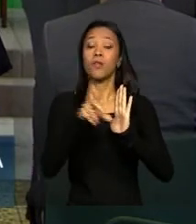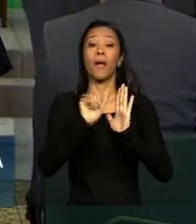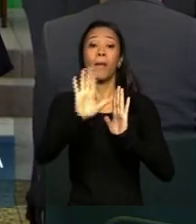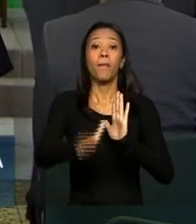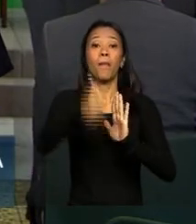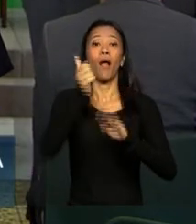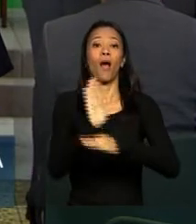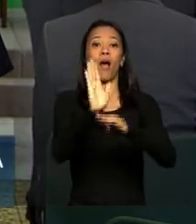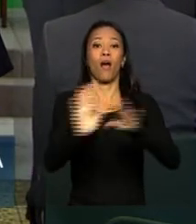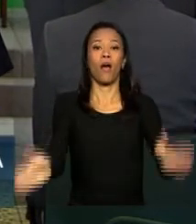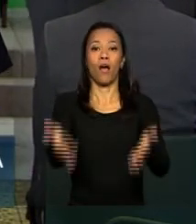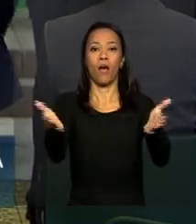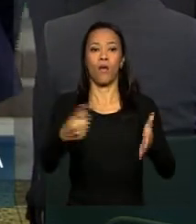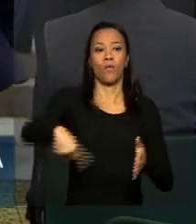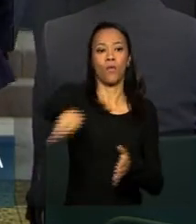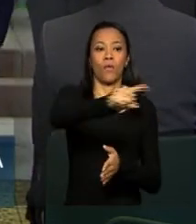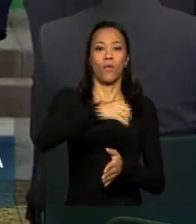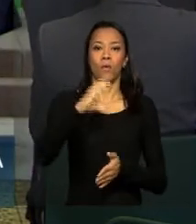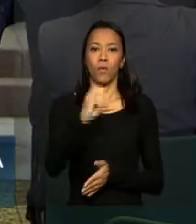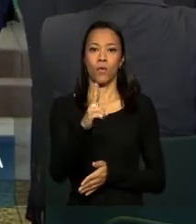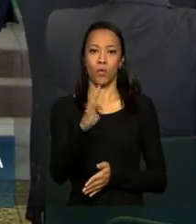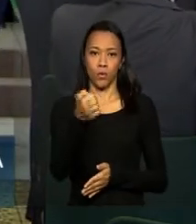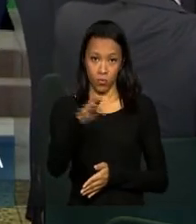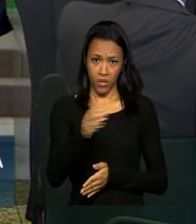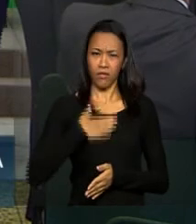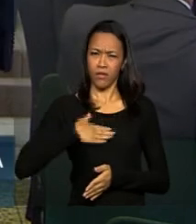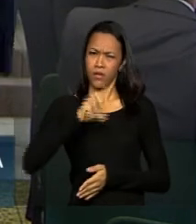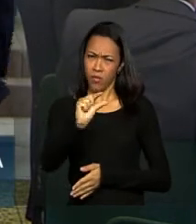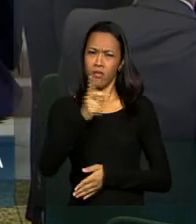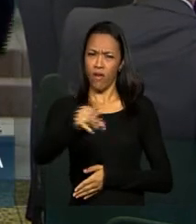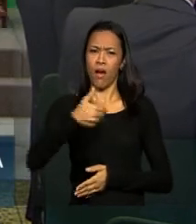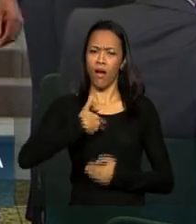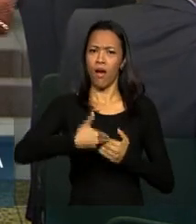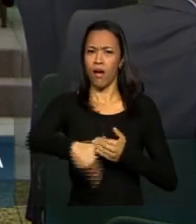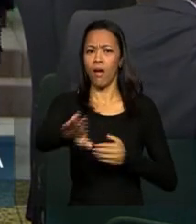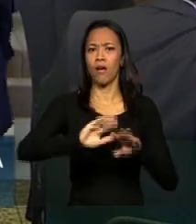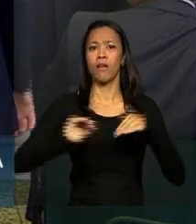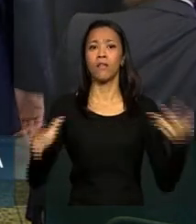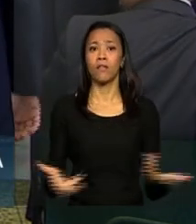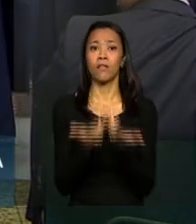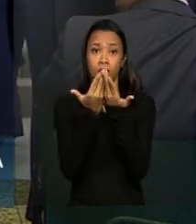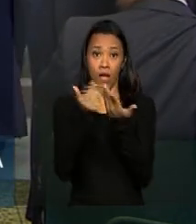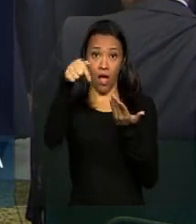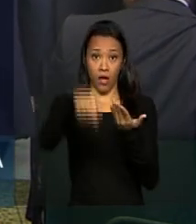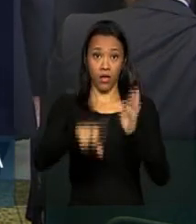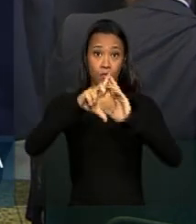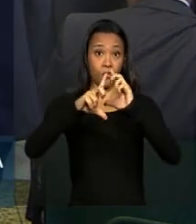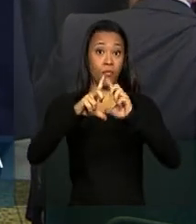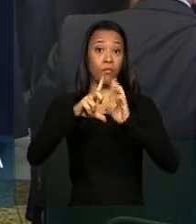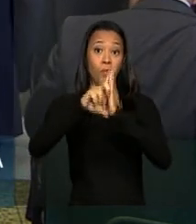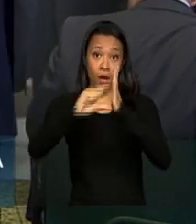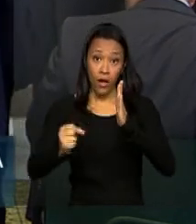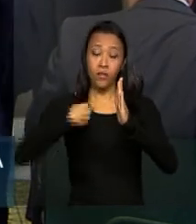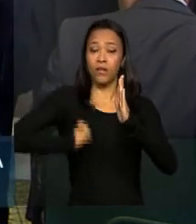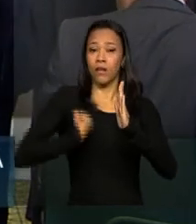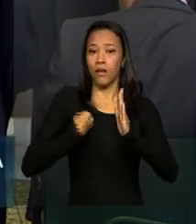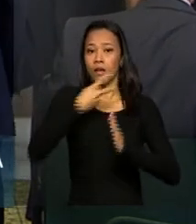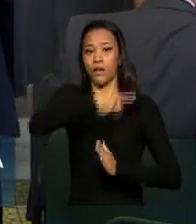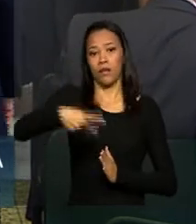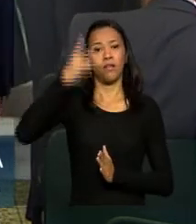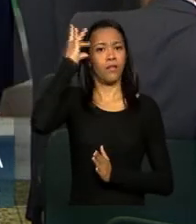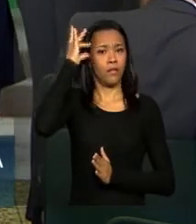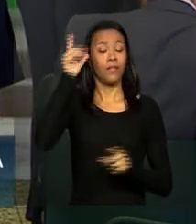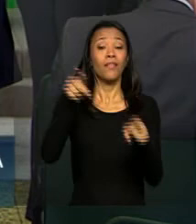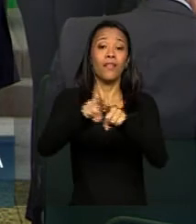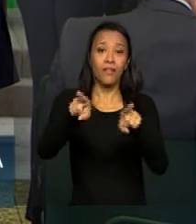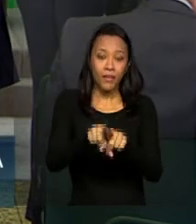clubes. Então, logo mais às 10h30 da manhã, daqui a pouquinho, vai começar a cerimônia aqui no Palácio do Planalto com a presença da presidenta Dilma Rousseff